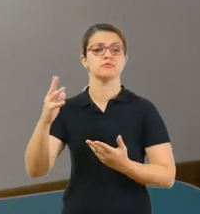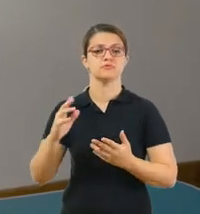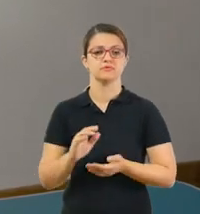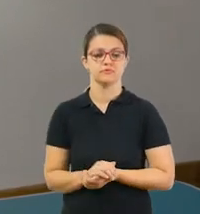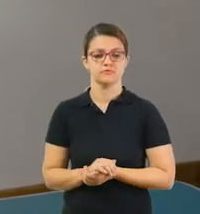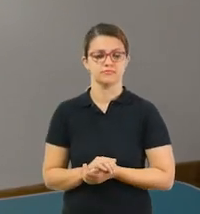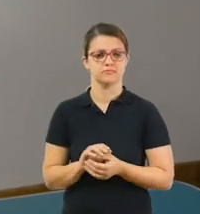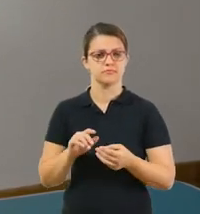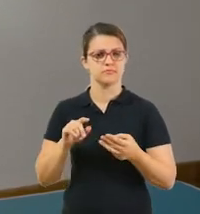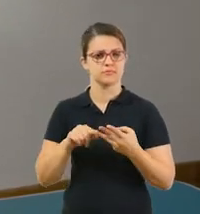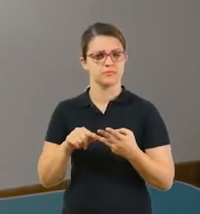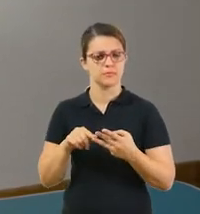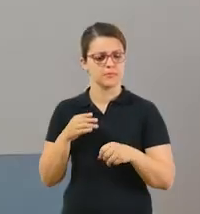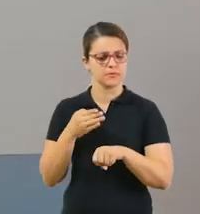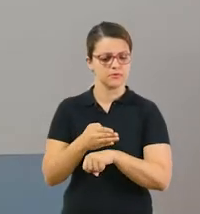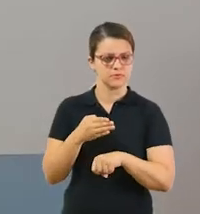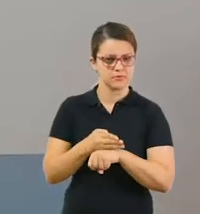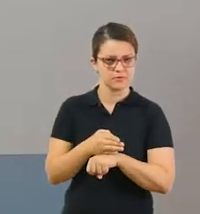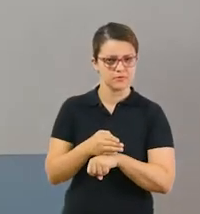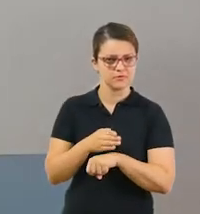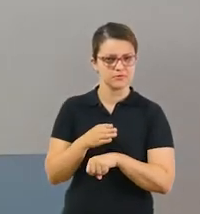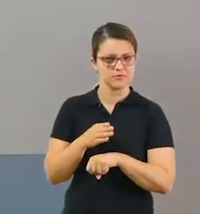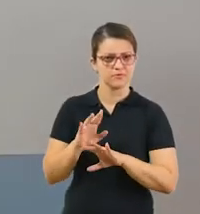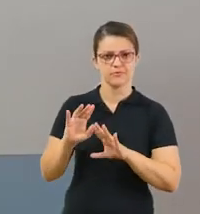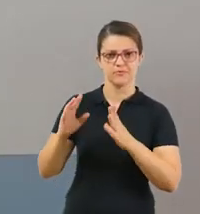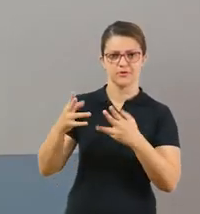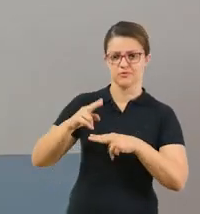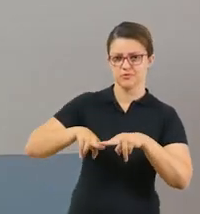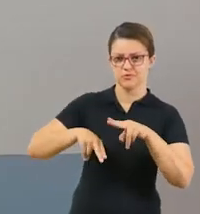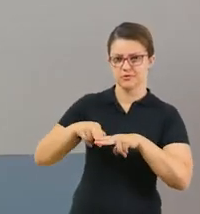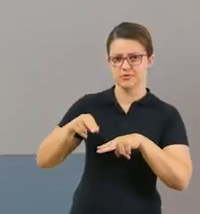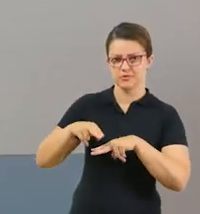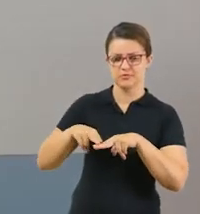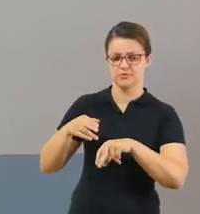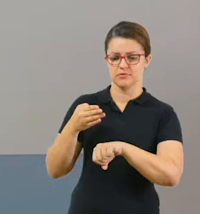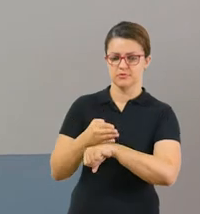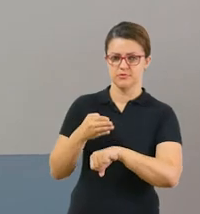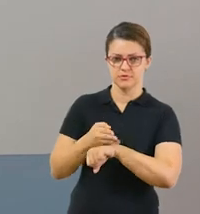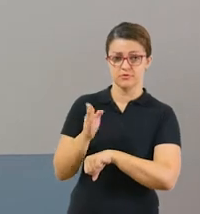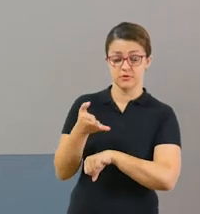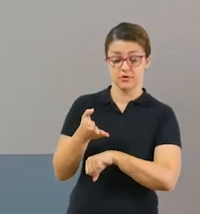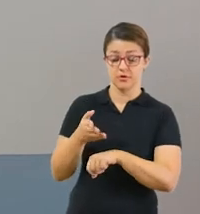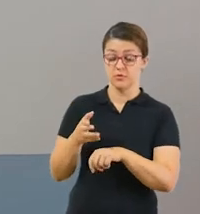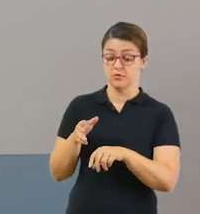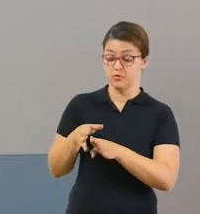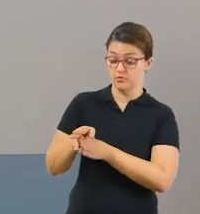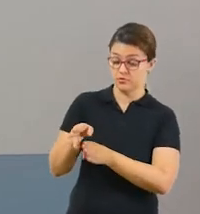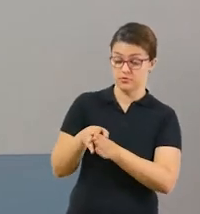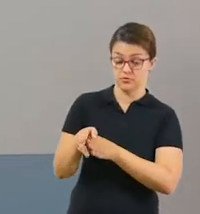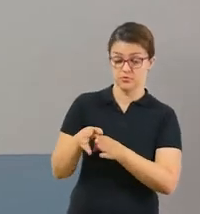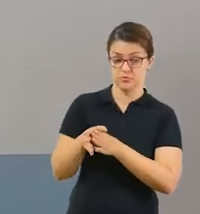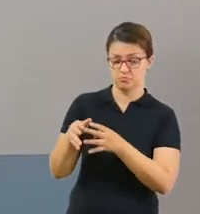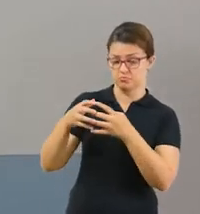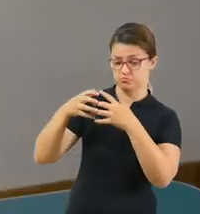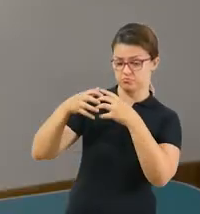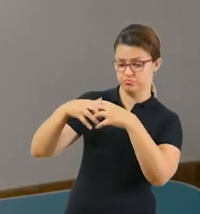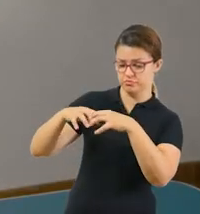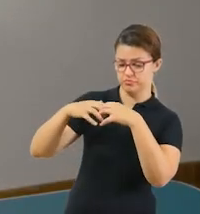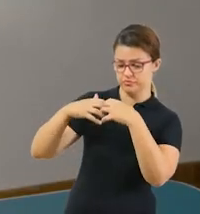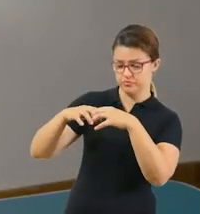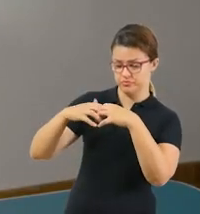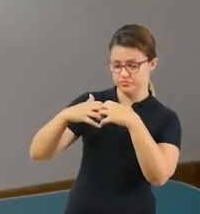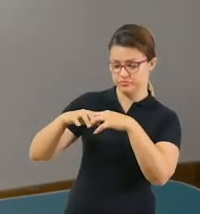você já participou de uma? Essas perguntas, elas servem para nortear o pensamento de vocês, onde vocês vão ter que criar um